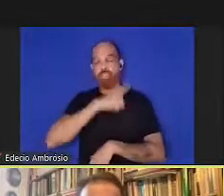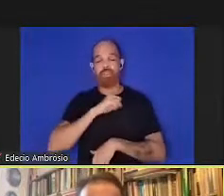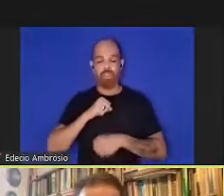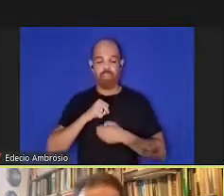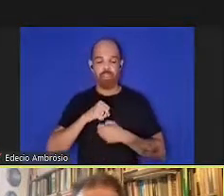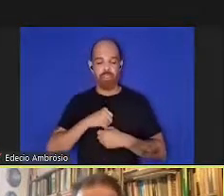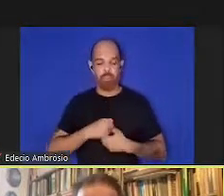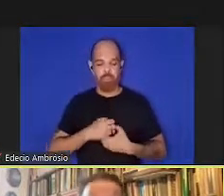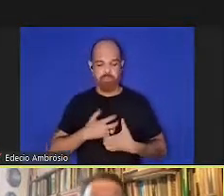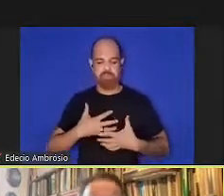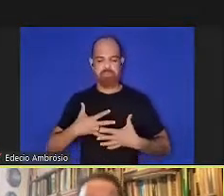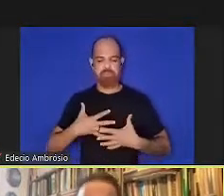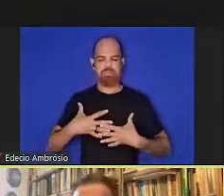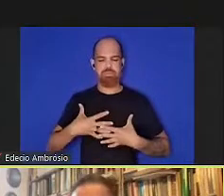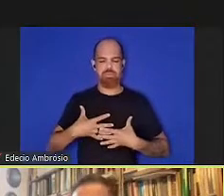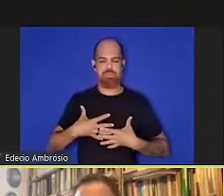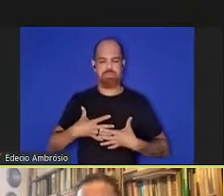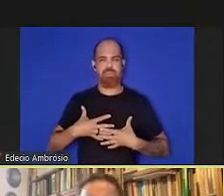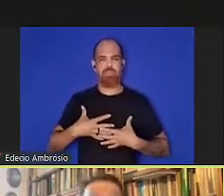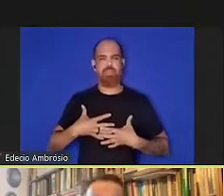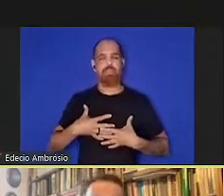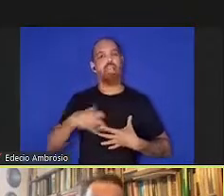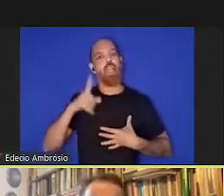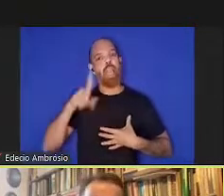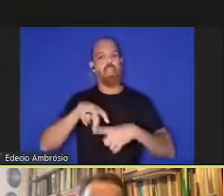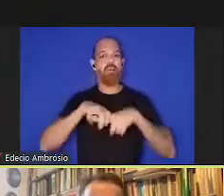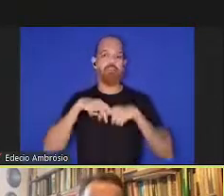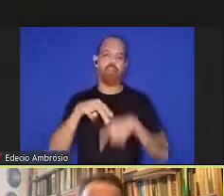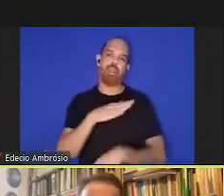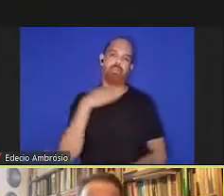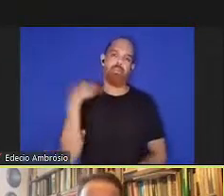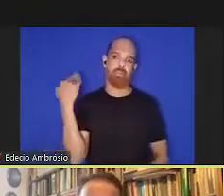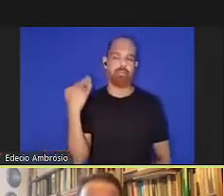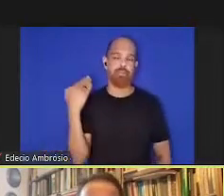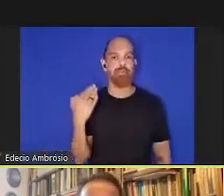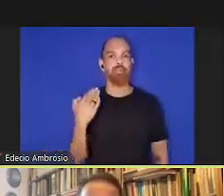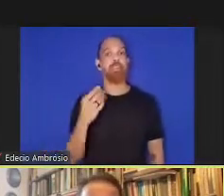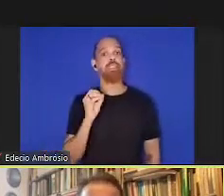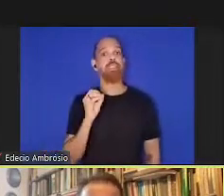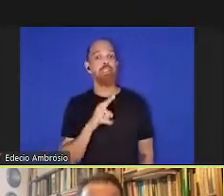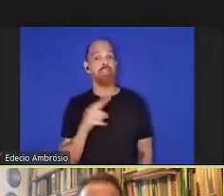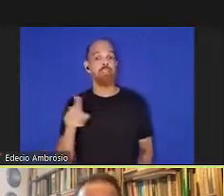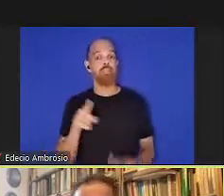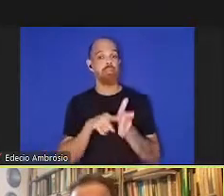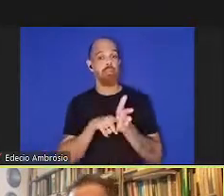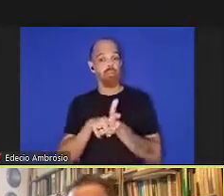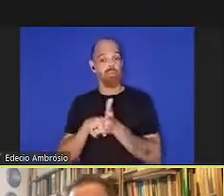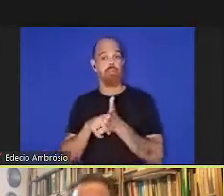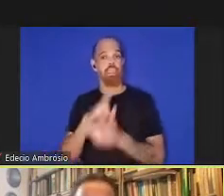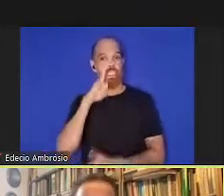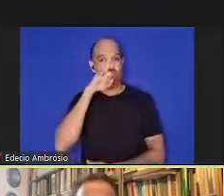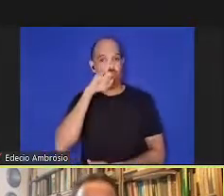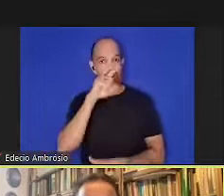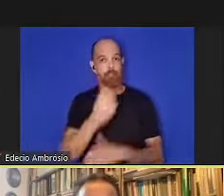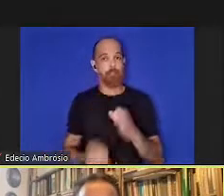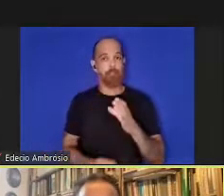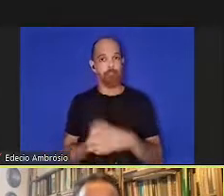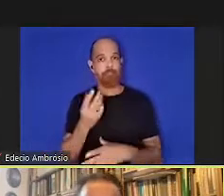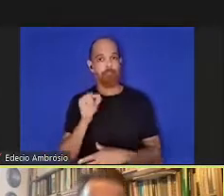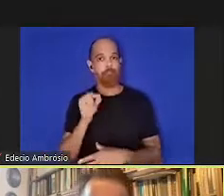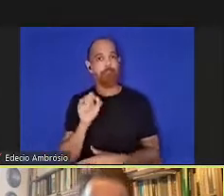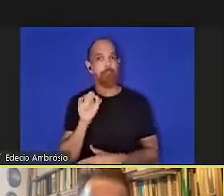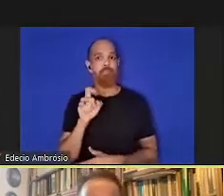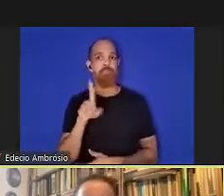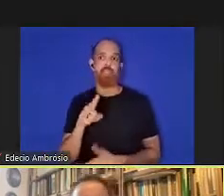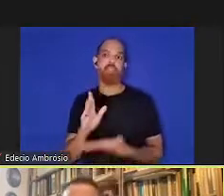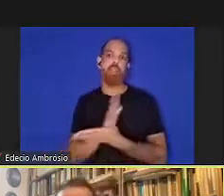pulmão para o resto do corpo e é o que causa as fatalidades. Se nós olharmos alguns fatores de risco que surgem, esses são